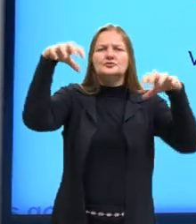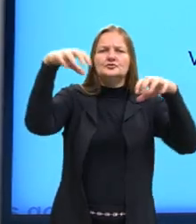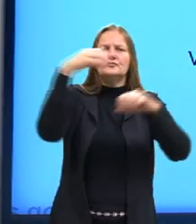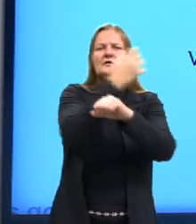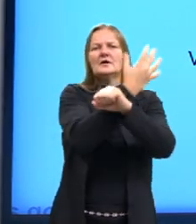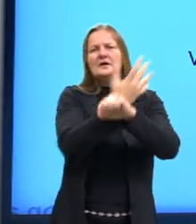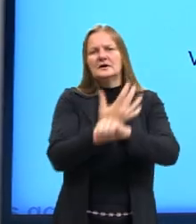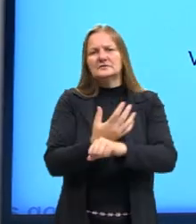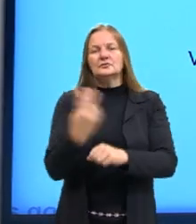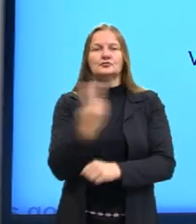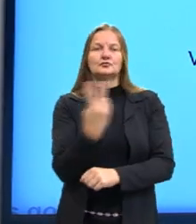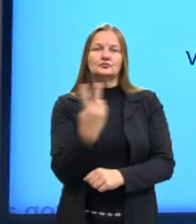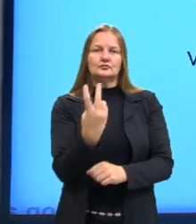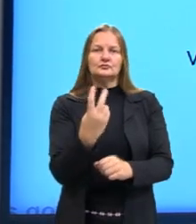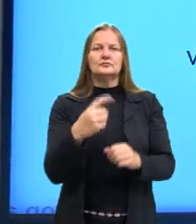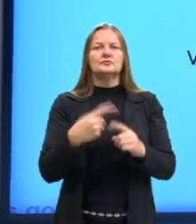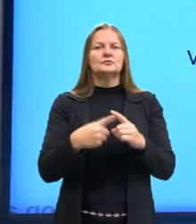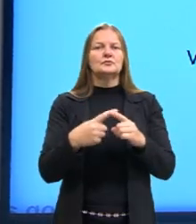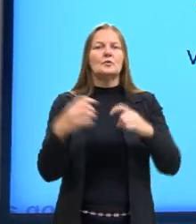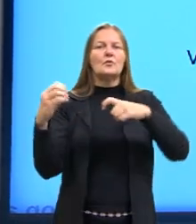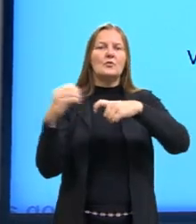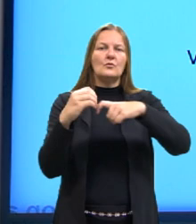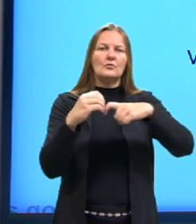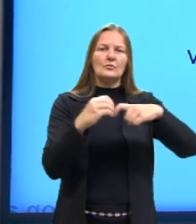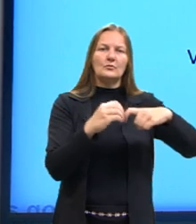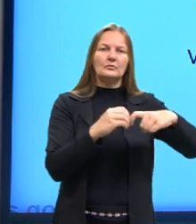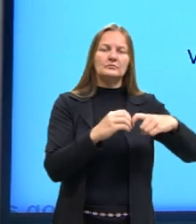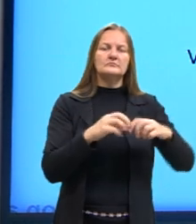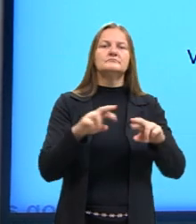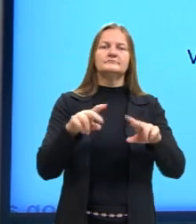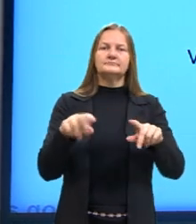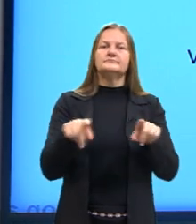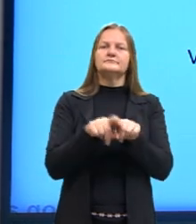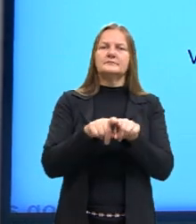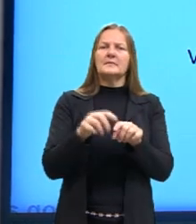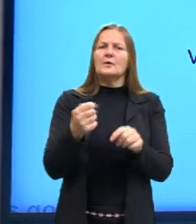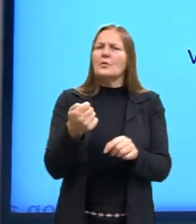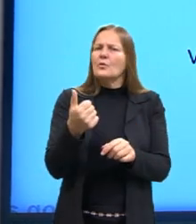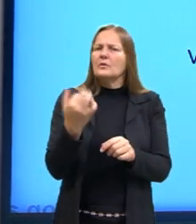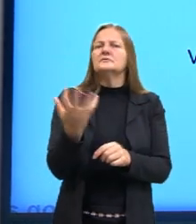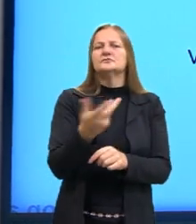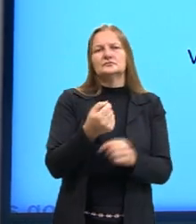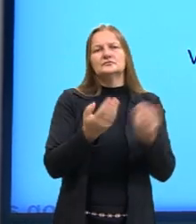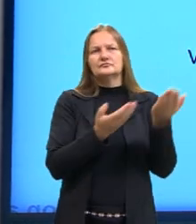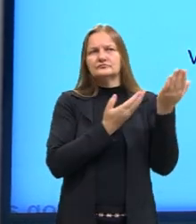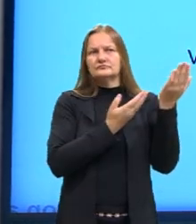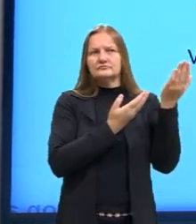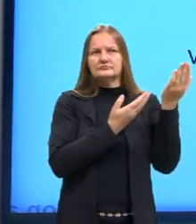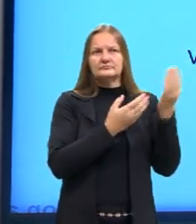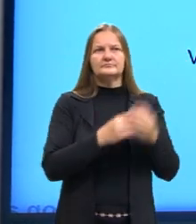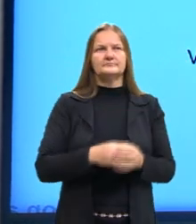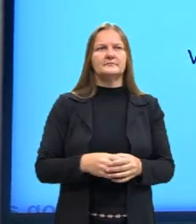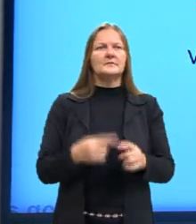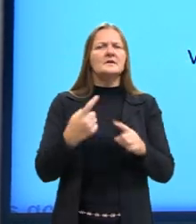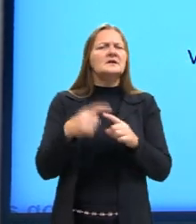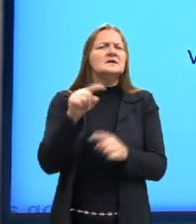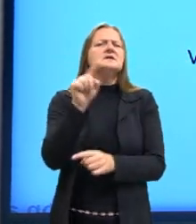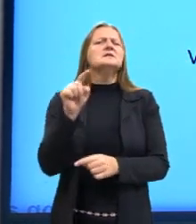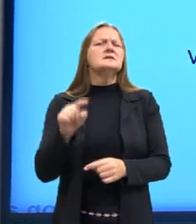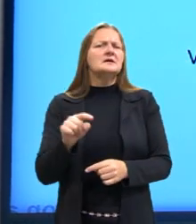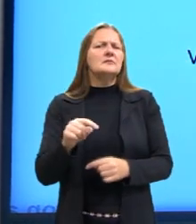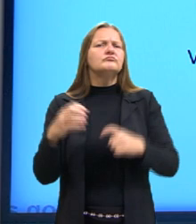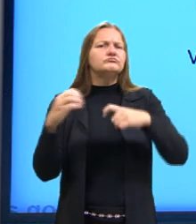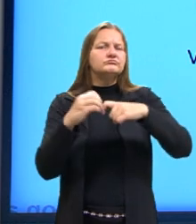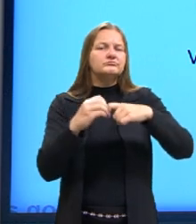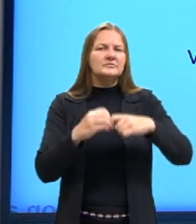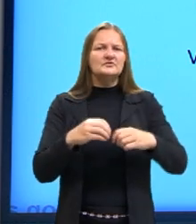falando desses óxidos aqui. Tem outros exemplos também, mas a maioria são esses. E será que esses óxidos, eles são